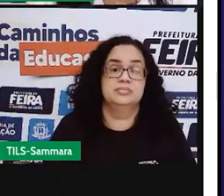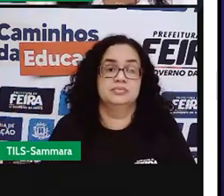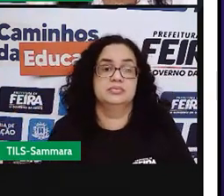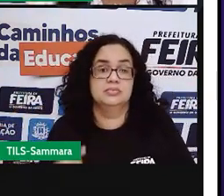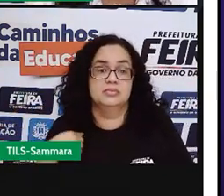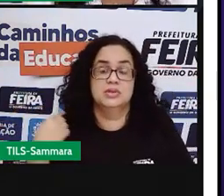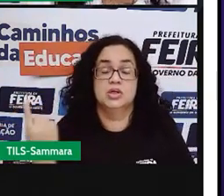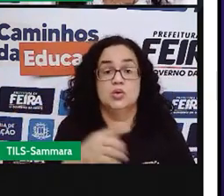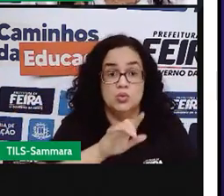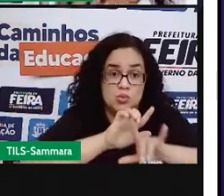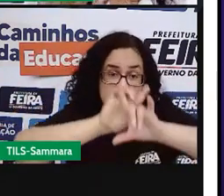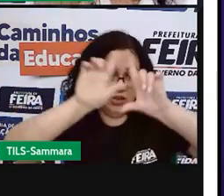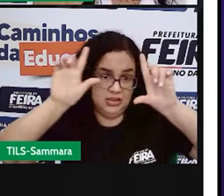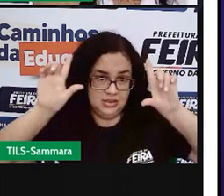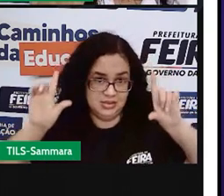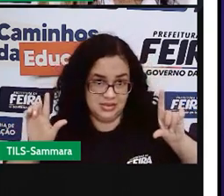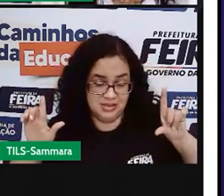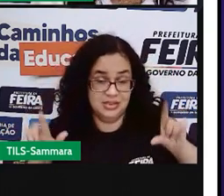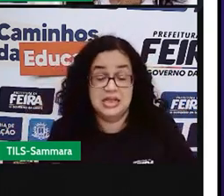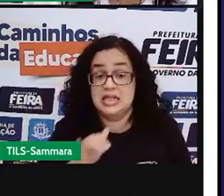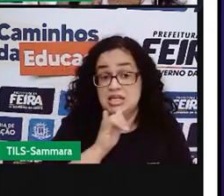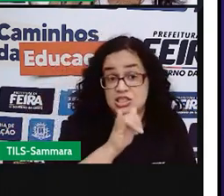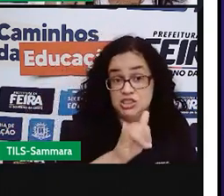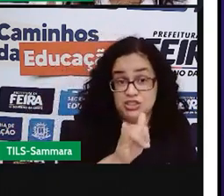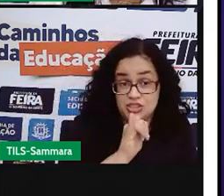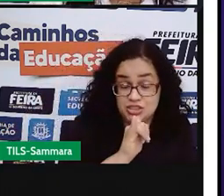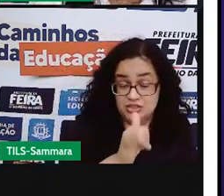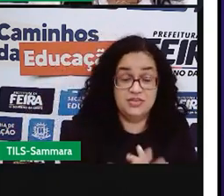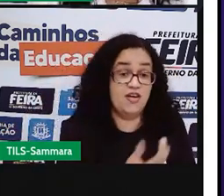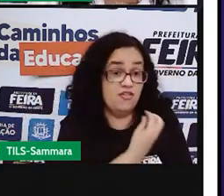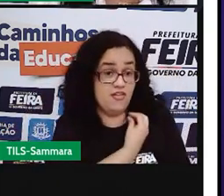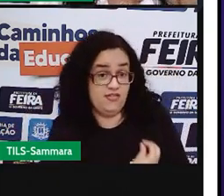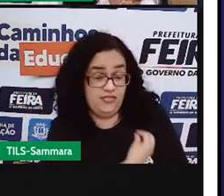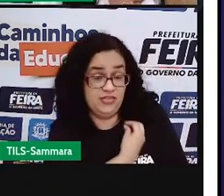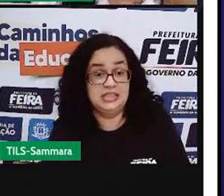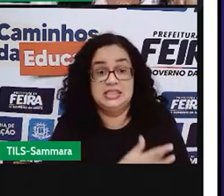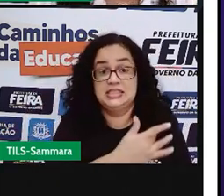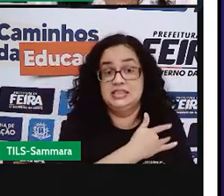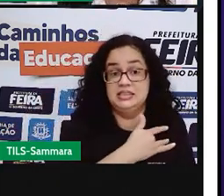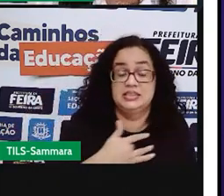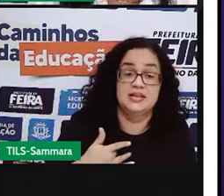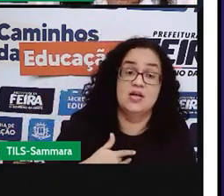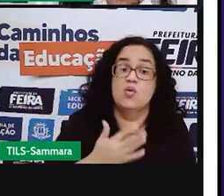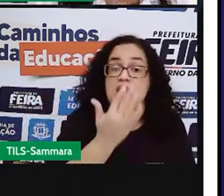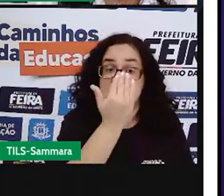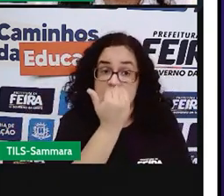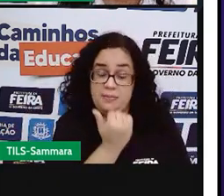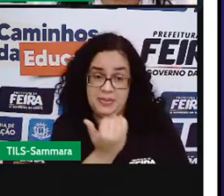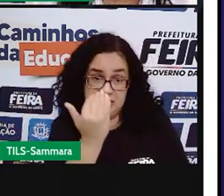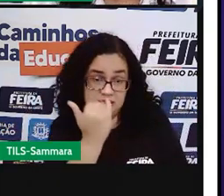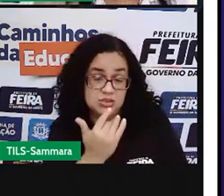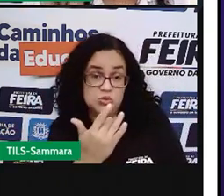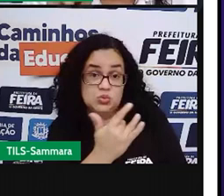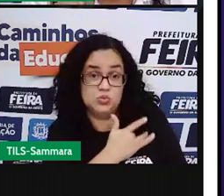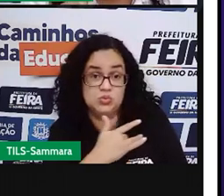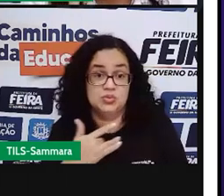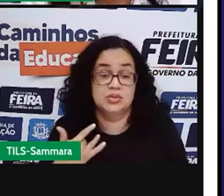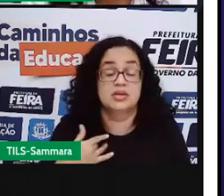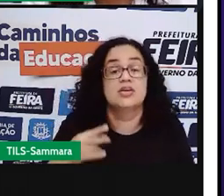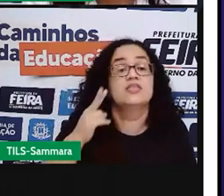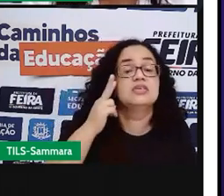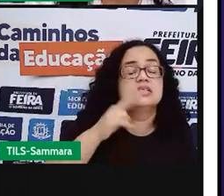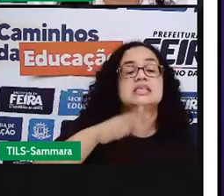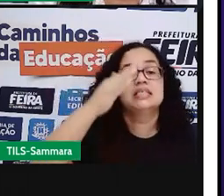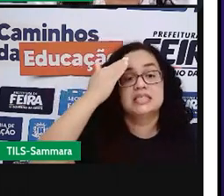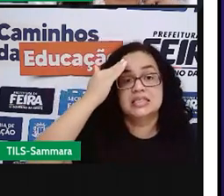E um cartaz, quando divulga uma vida saudável, uma alimentação saudável, que você